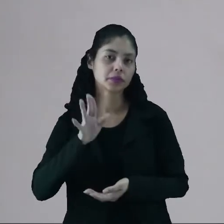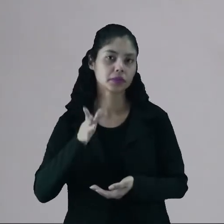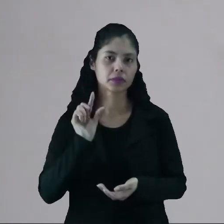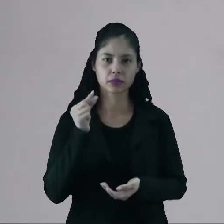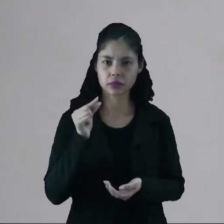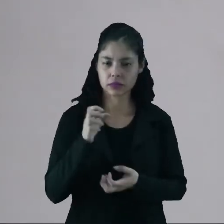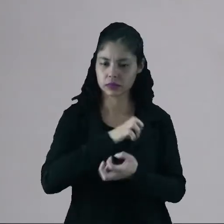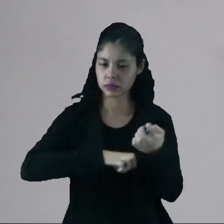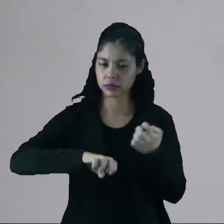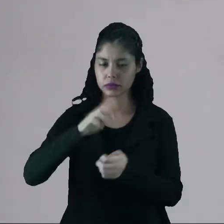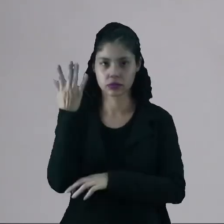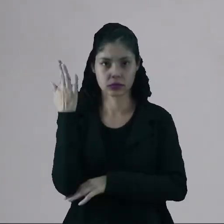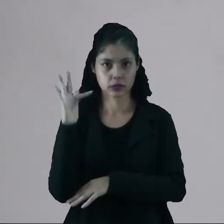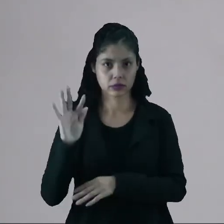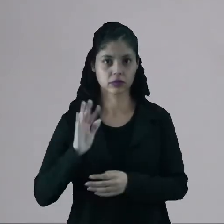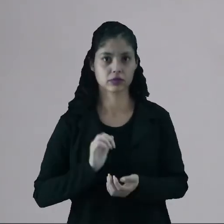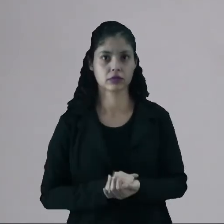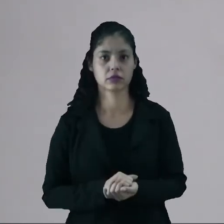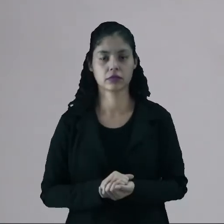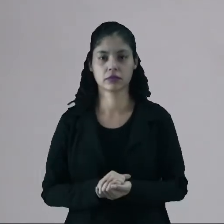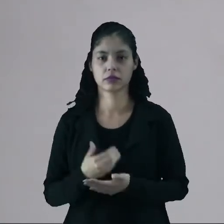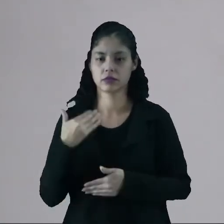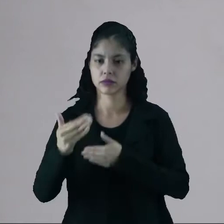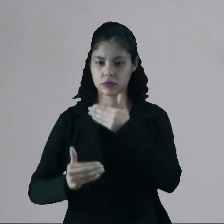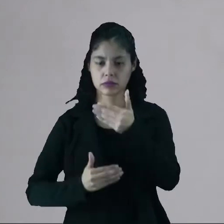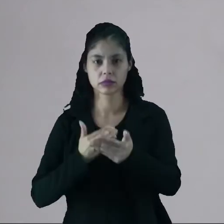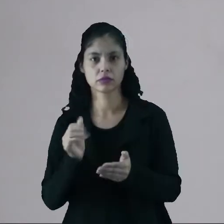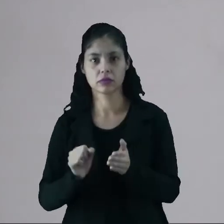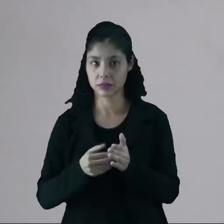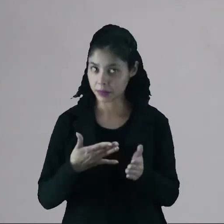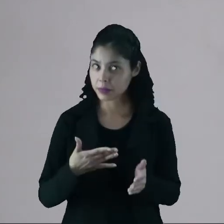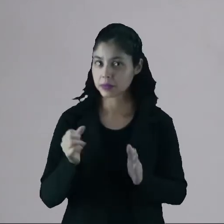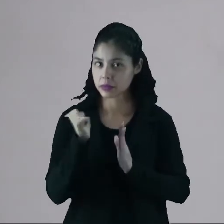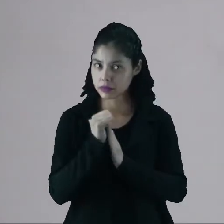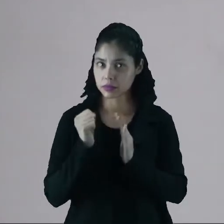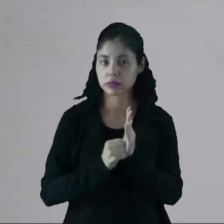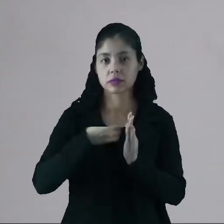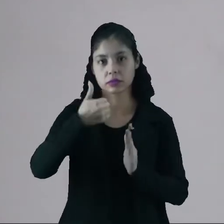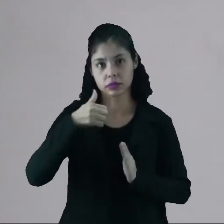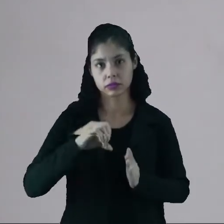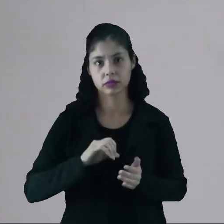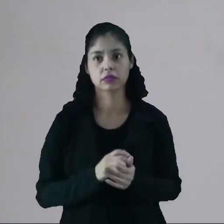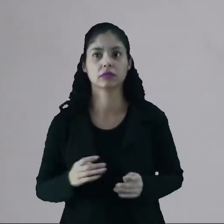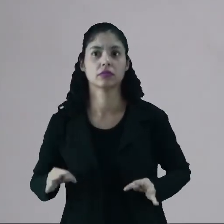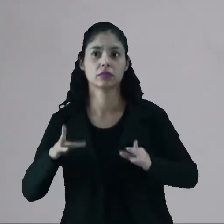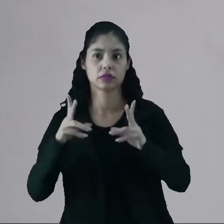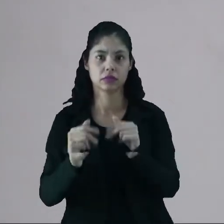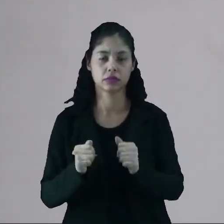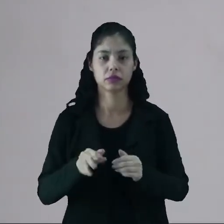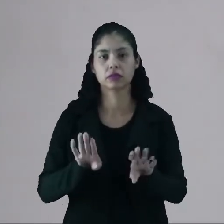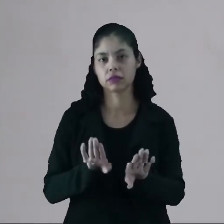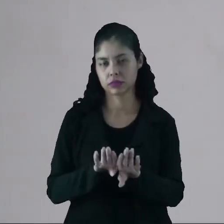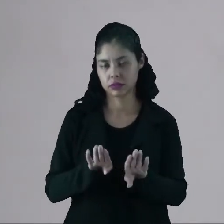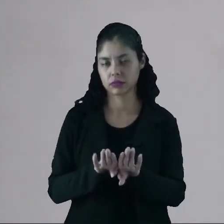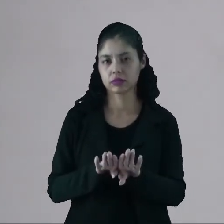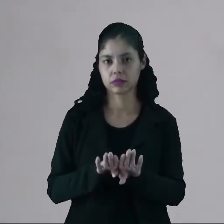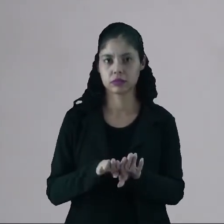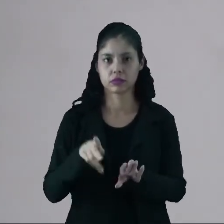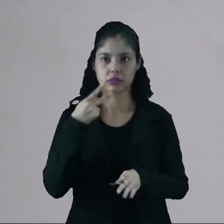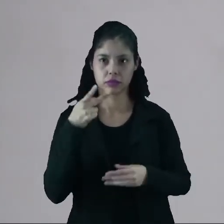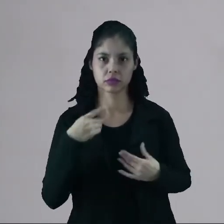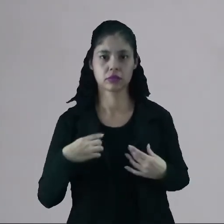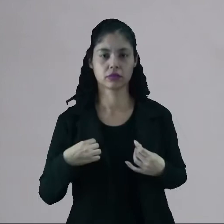tenho um pouquinho da Revolução Francesa que vai desenvolver muito esse século XIX. E todas essas invenções que eu falei